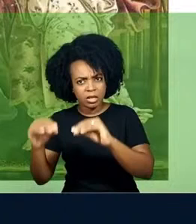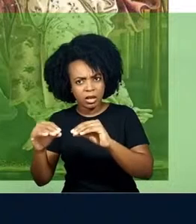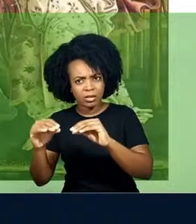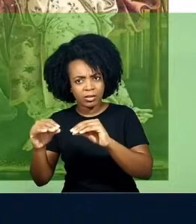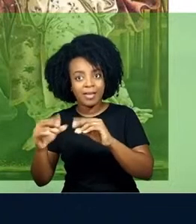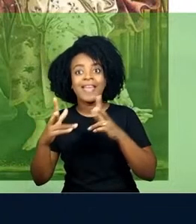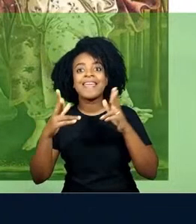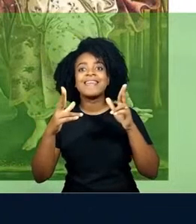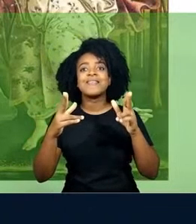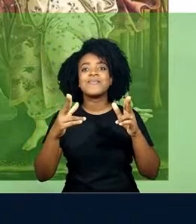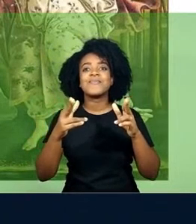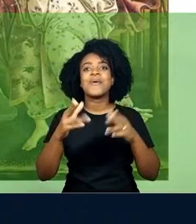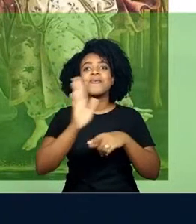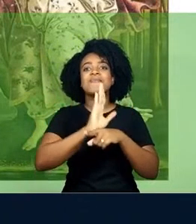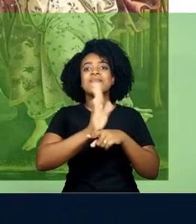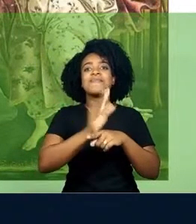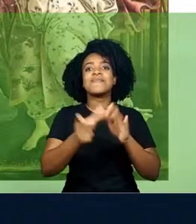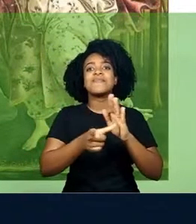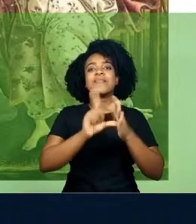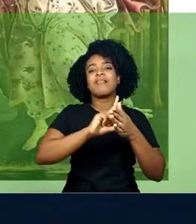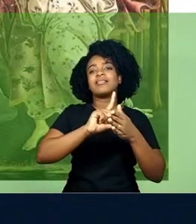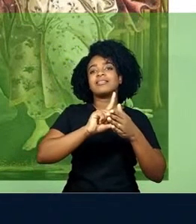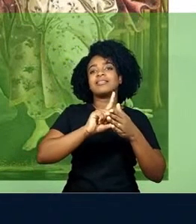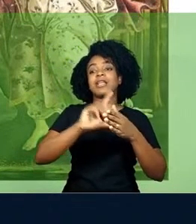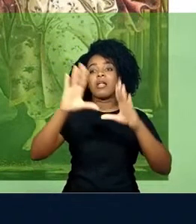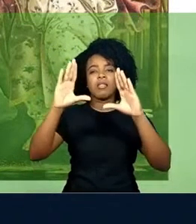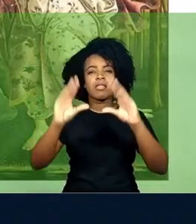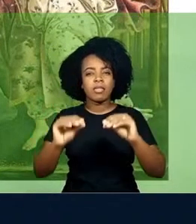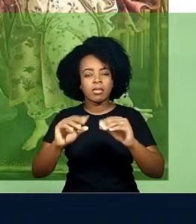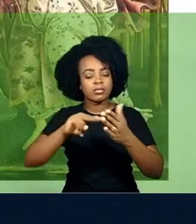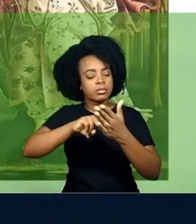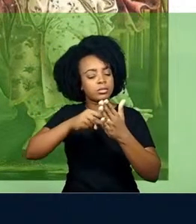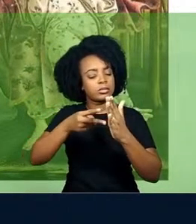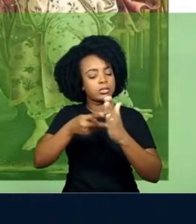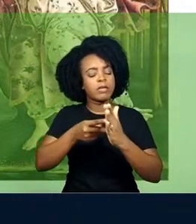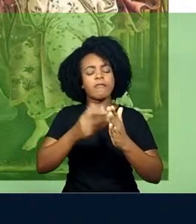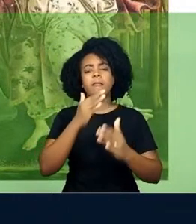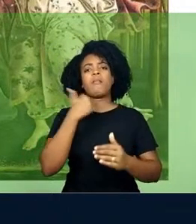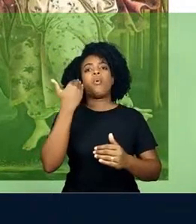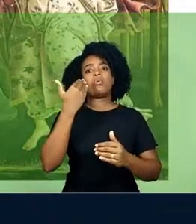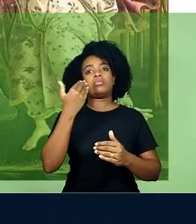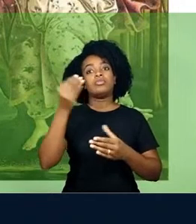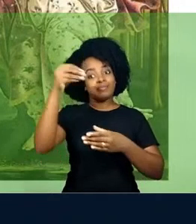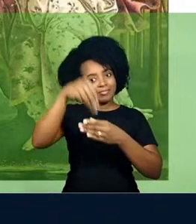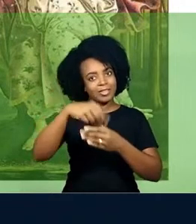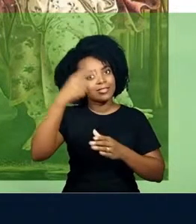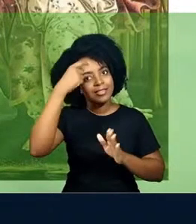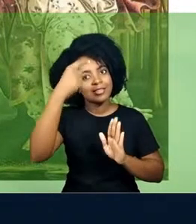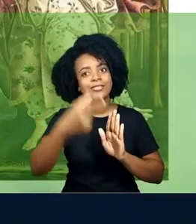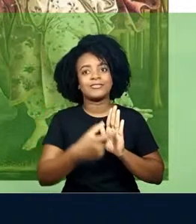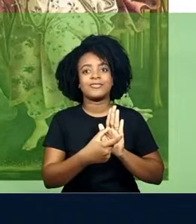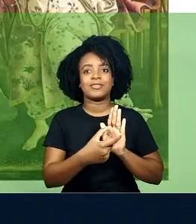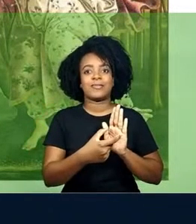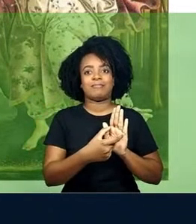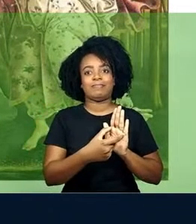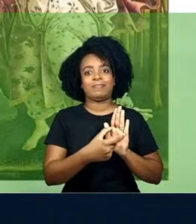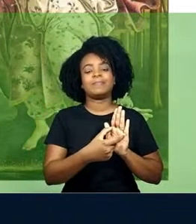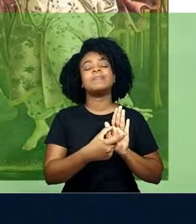mesma problemática dos outros filmes anteriores. Desligar significa a morte para a inteligência artificial.